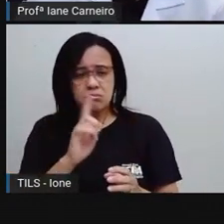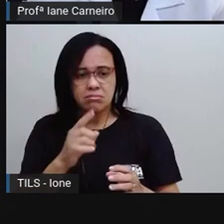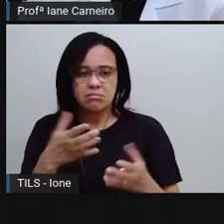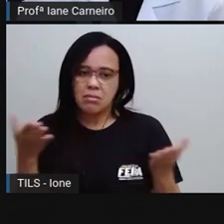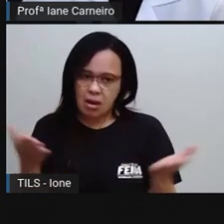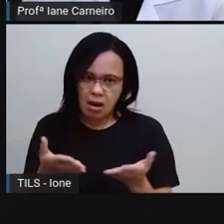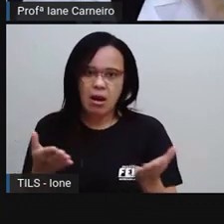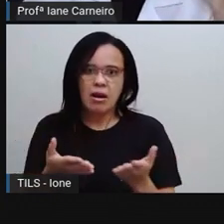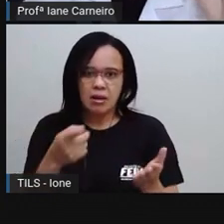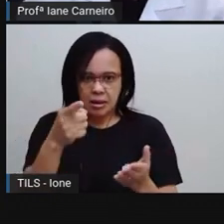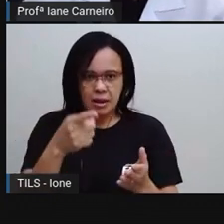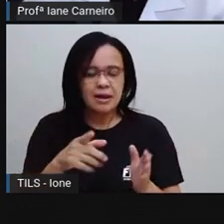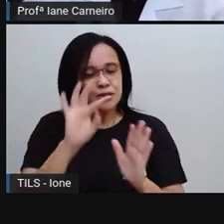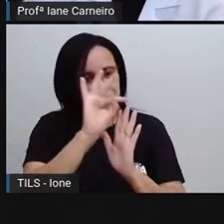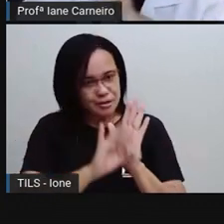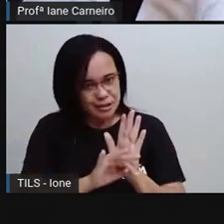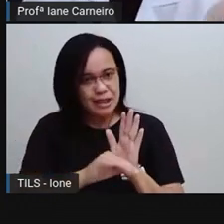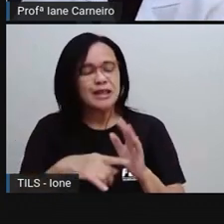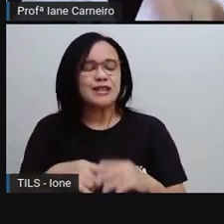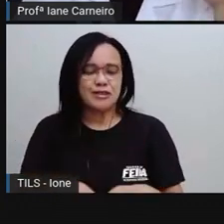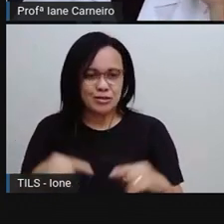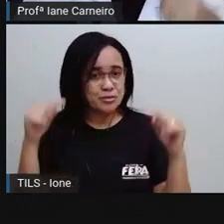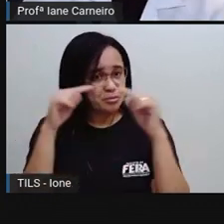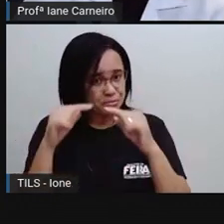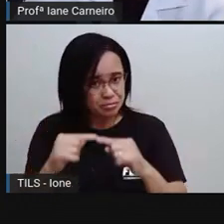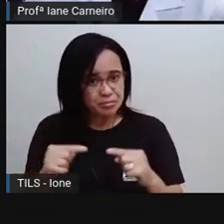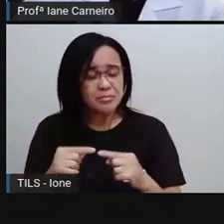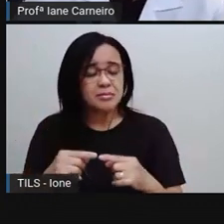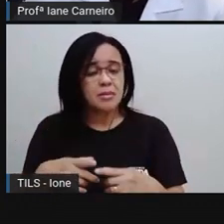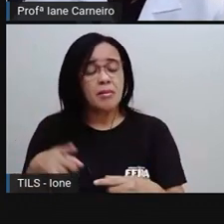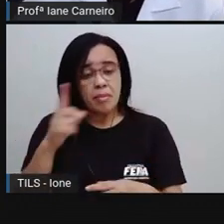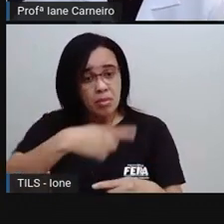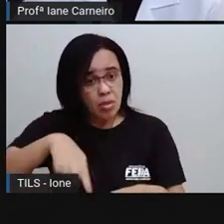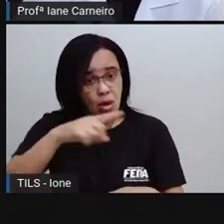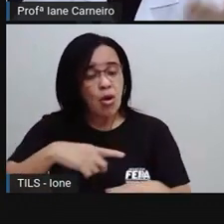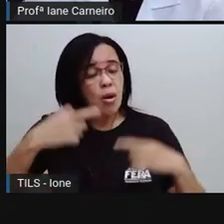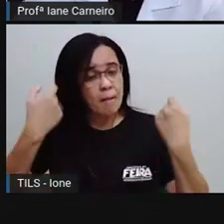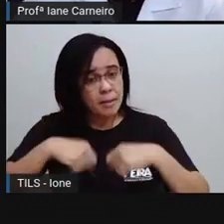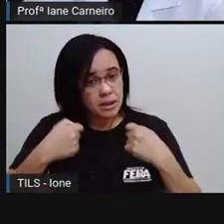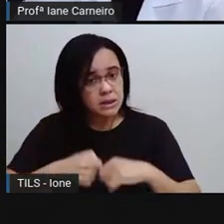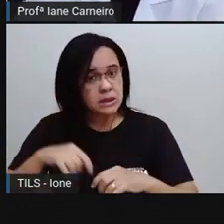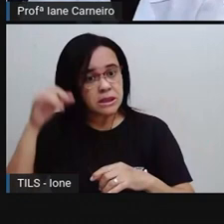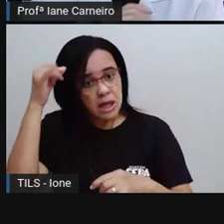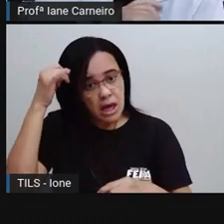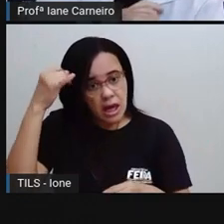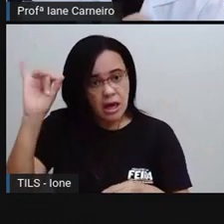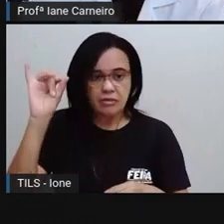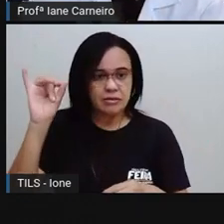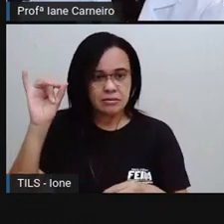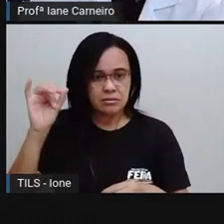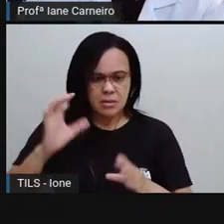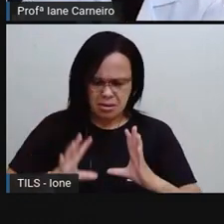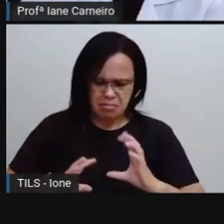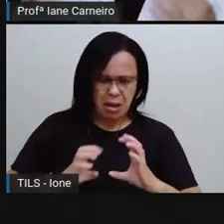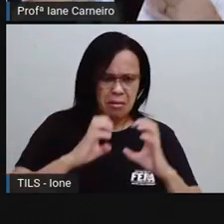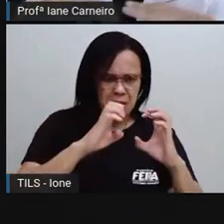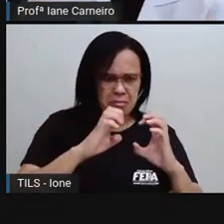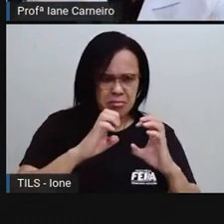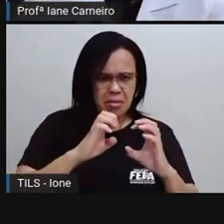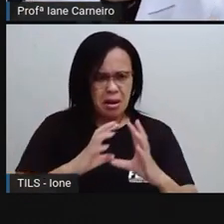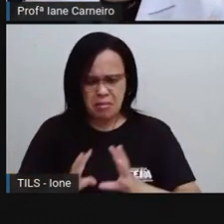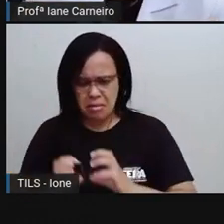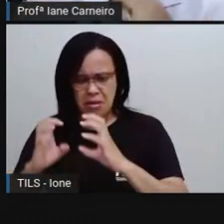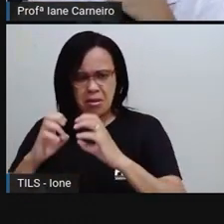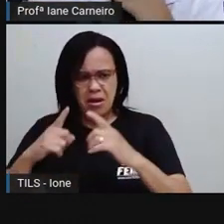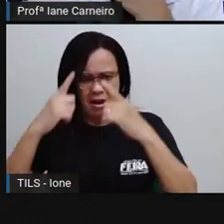Então, a gente tem que tentar fazer de tudo pra gente se controlar e não fazer isso, né? Porque é crime, a não pode bater nas pessoas. E as pessoas não